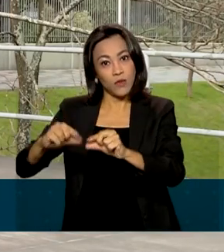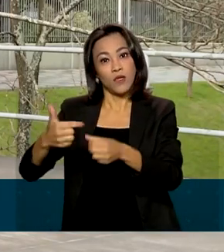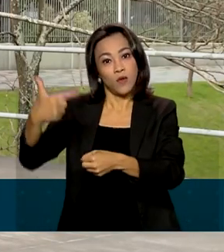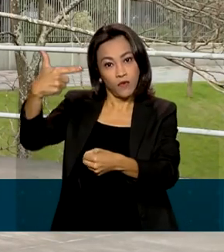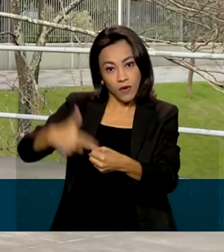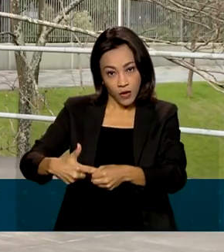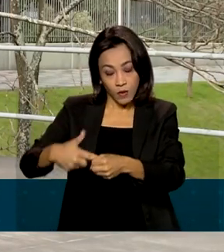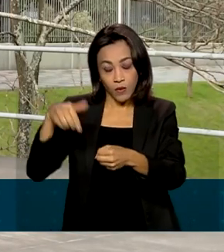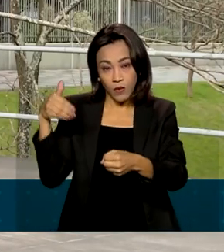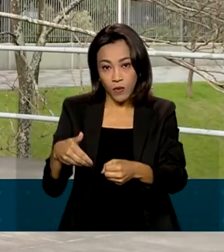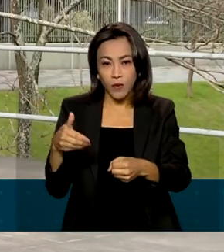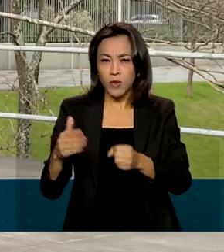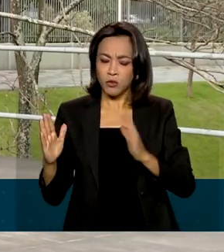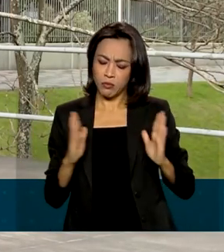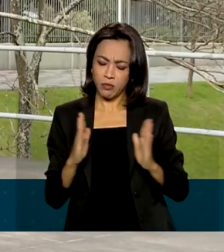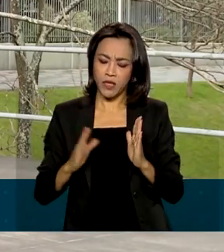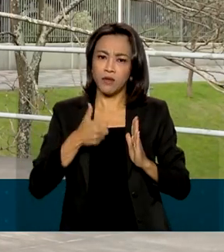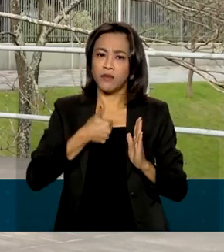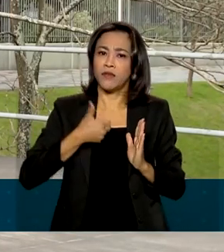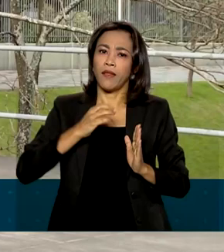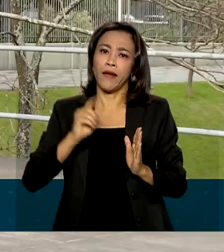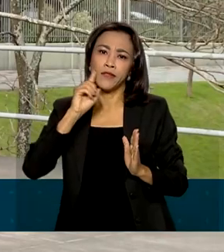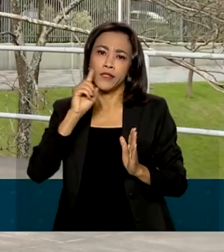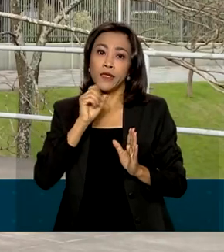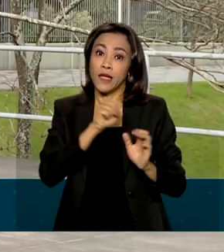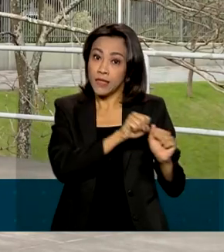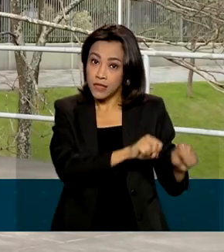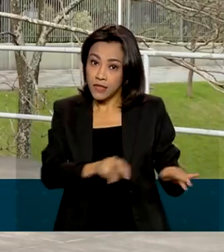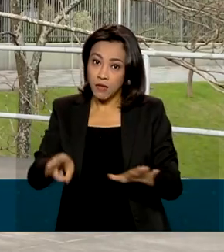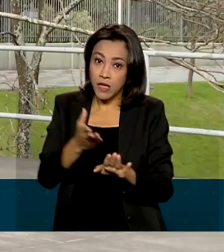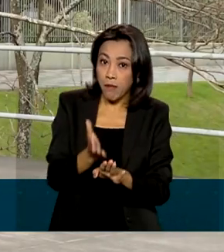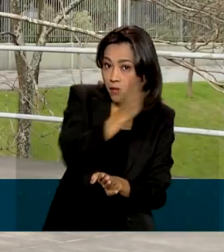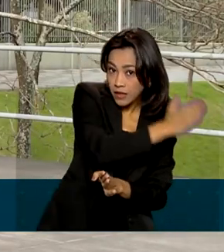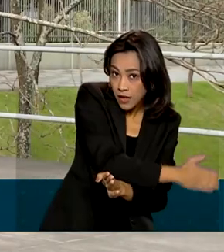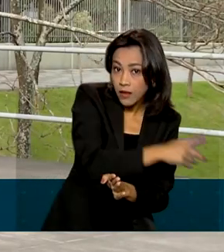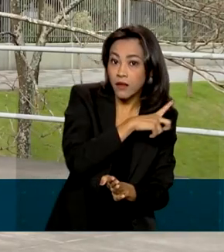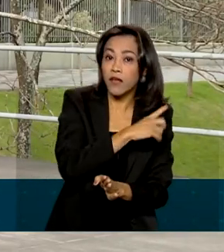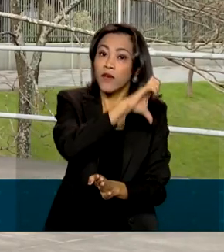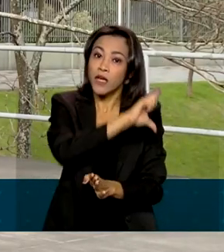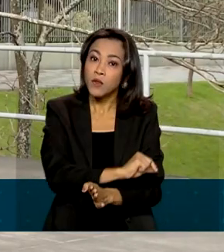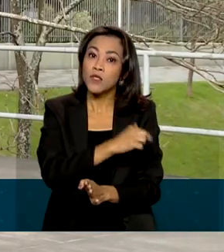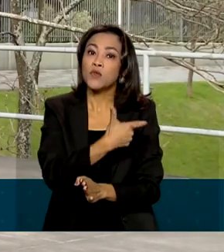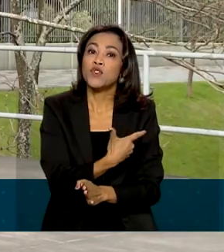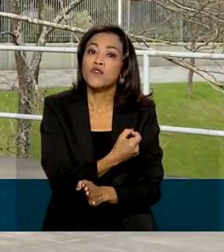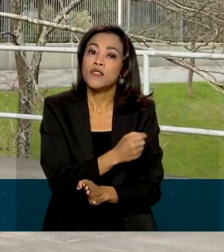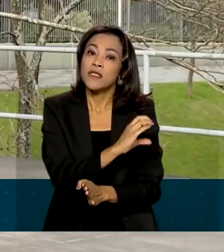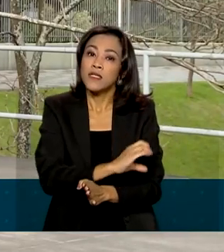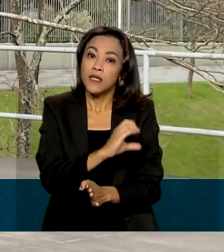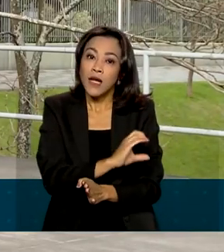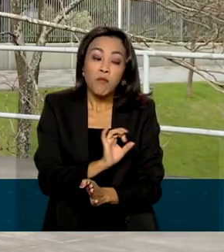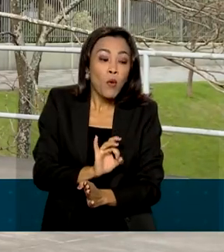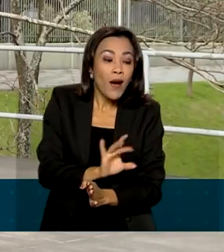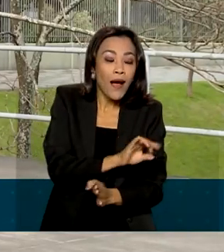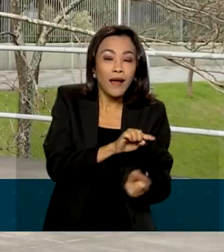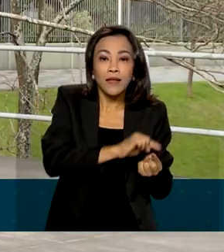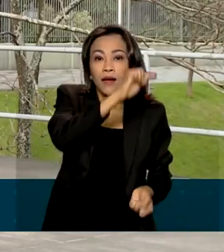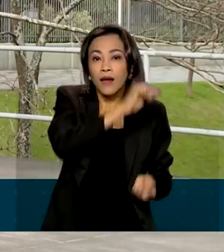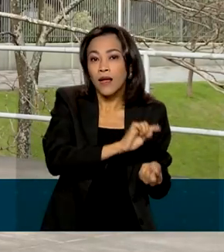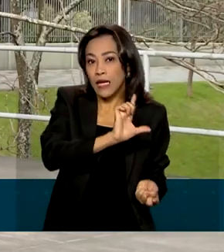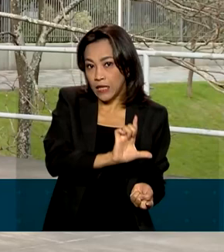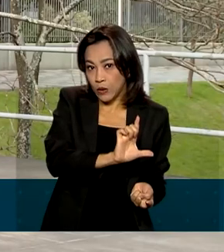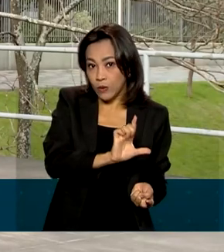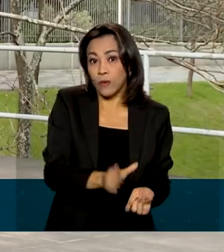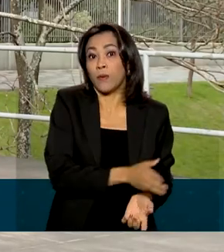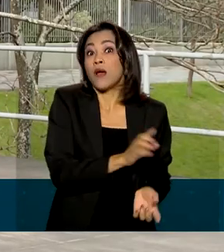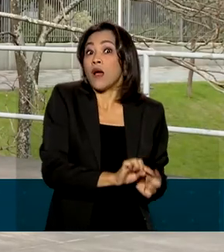pela Petrobras em menos de 10 dias. Na semana passada, houve uma redução de R 0 por litro. A decisão acontece um dia